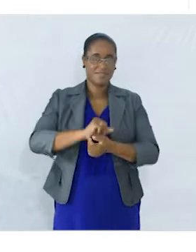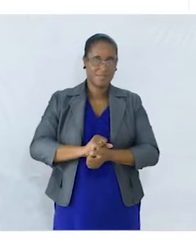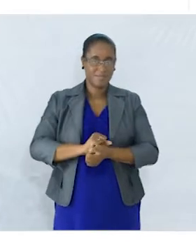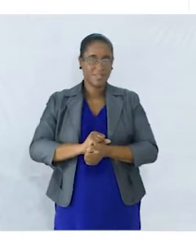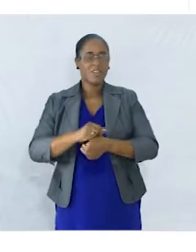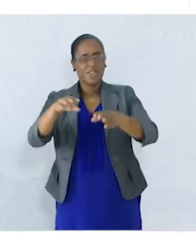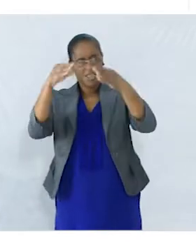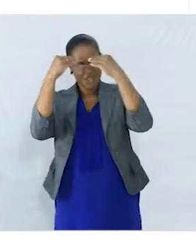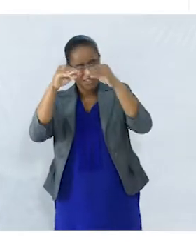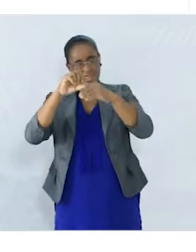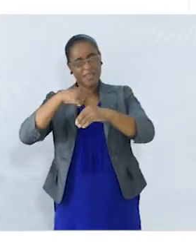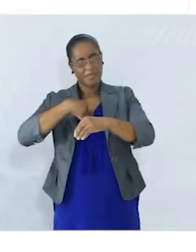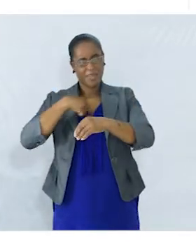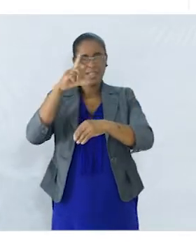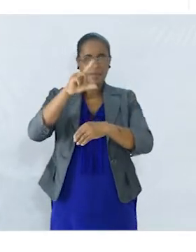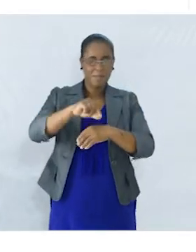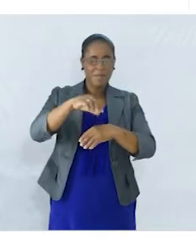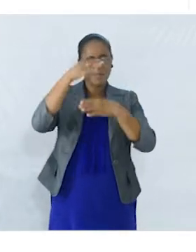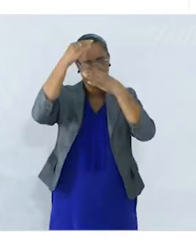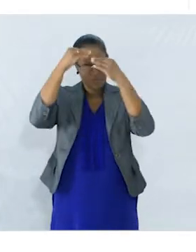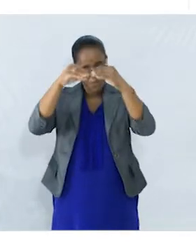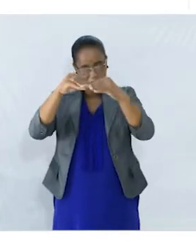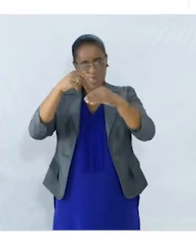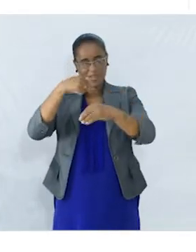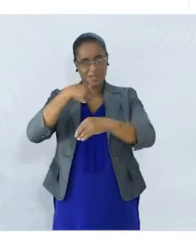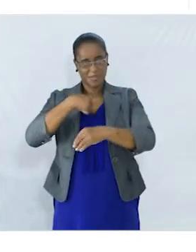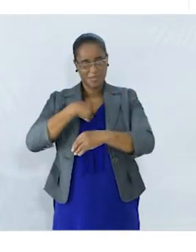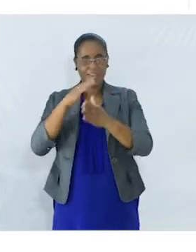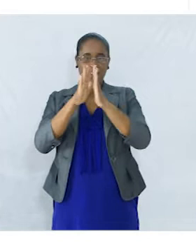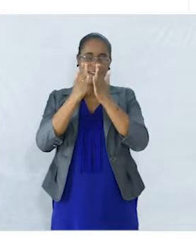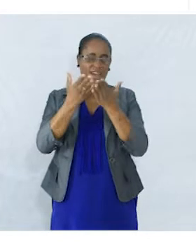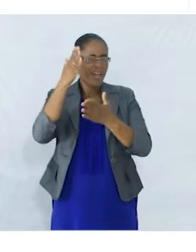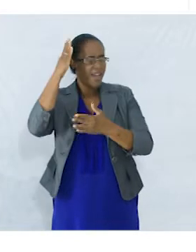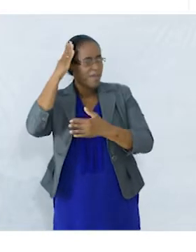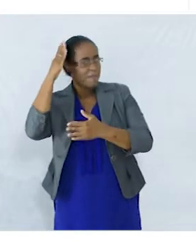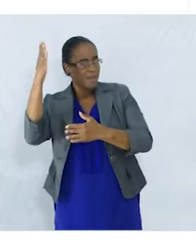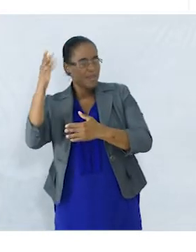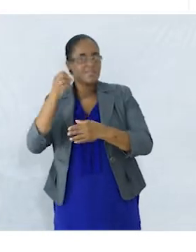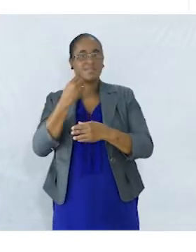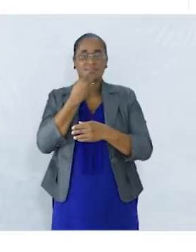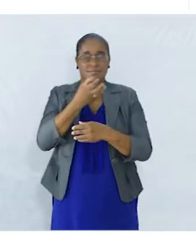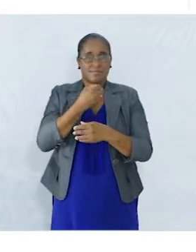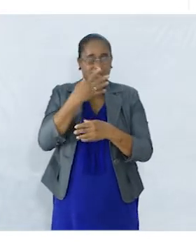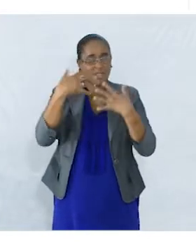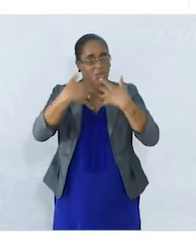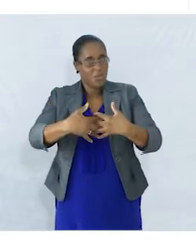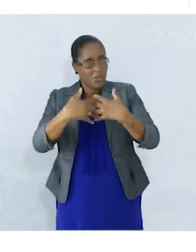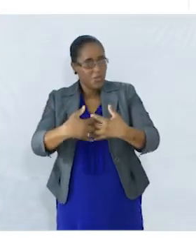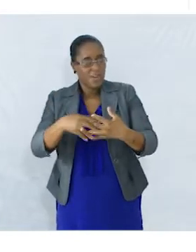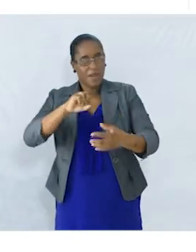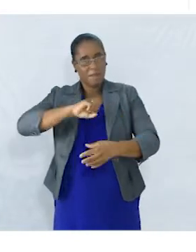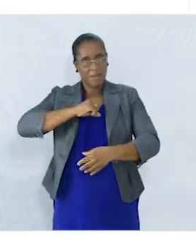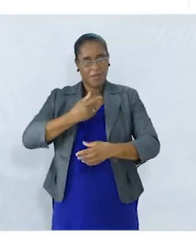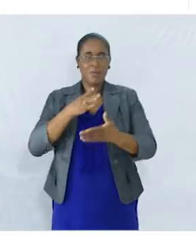Pois me ensina e também me educa Abre a mente e esclarece minhas